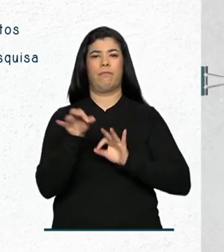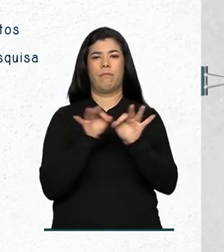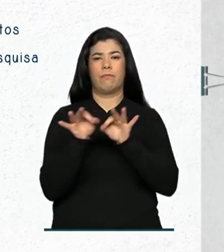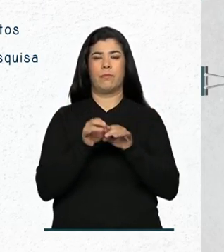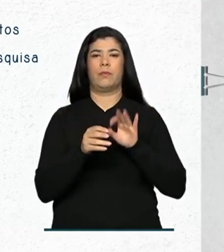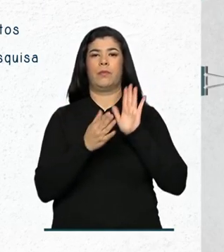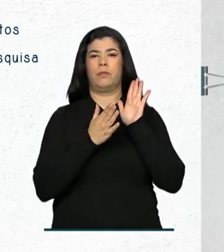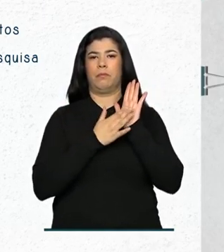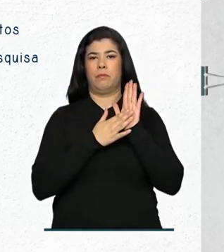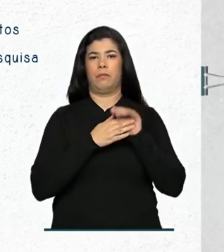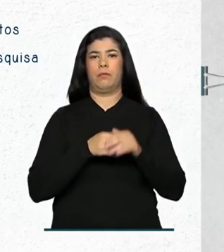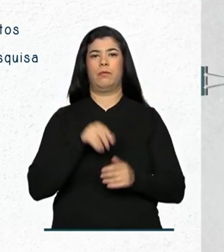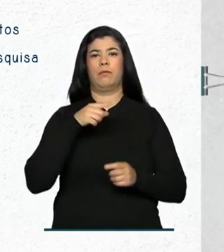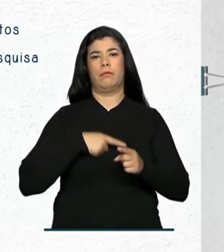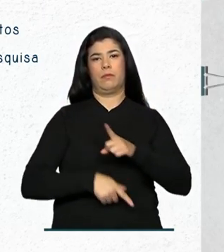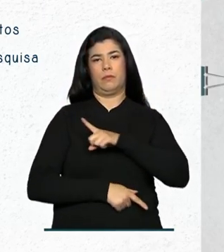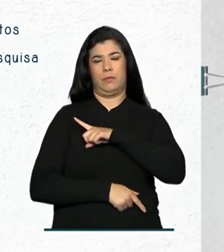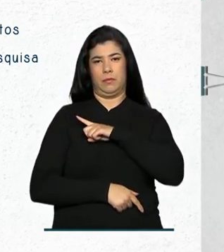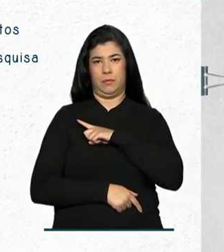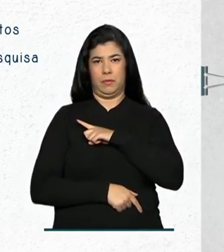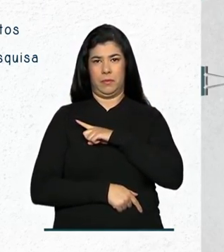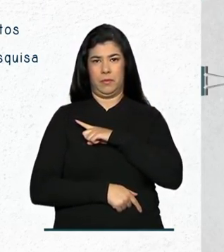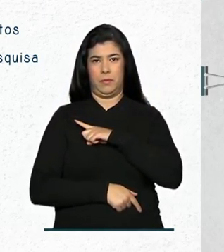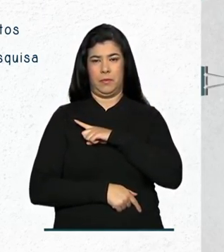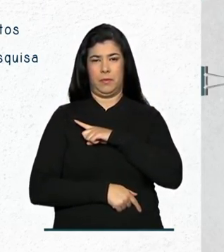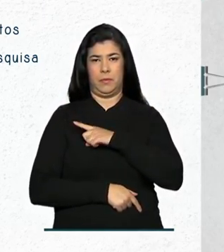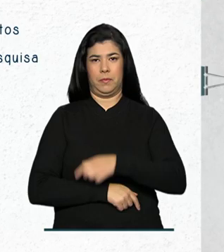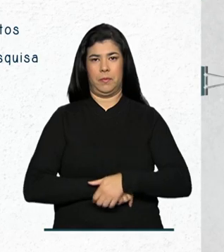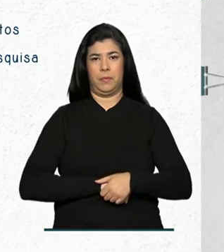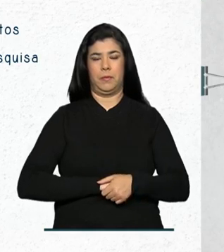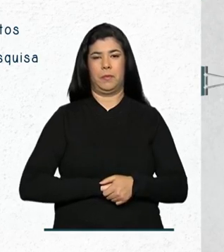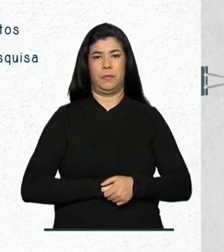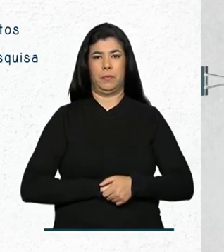Saiba mais em finep.gov.br